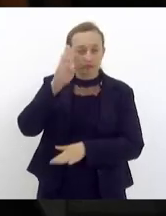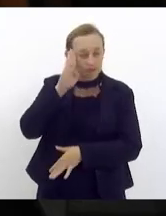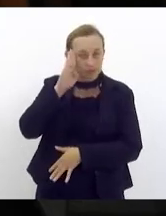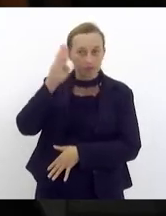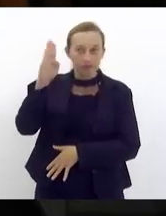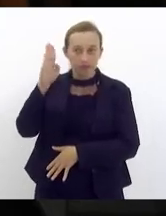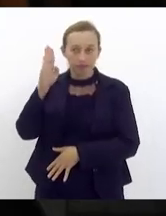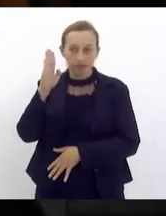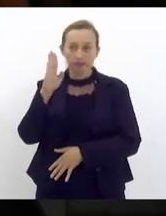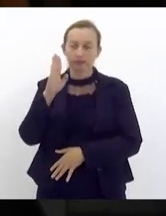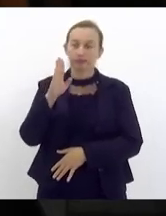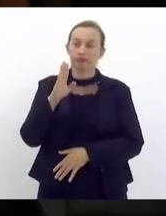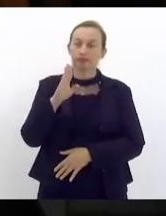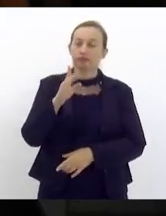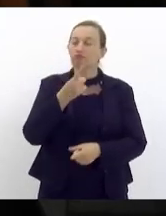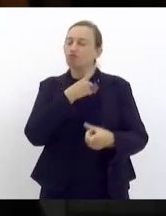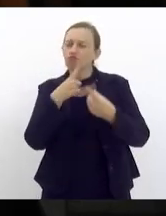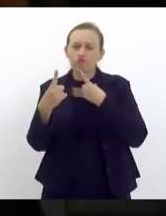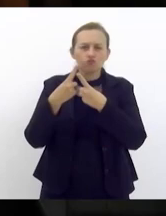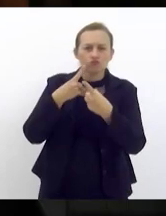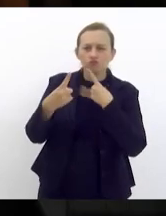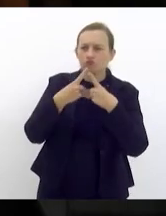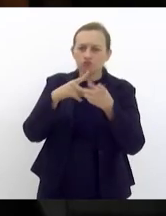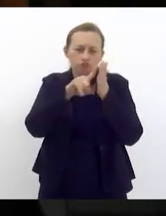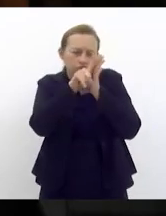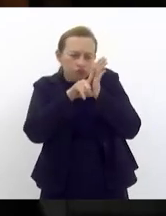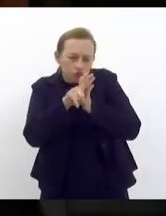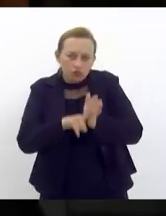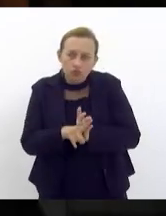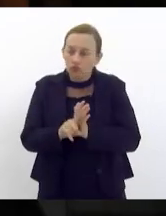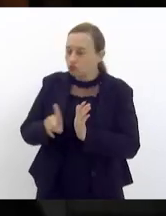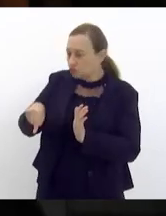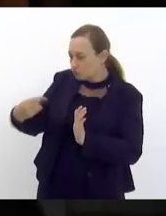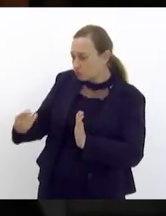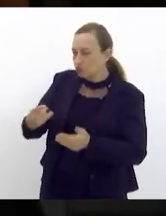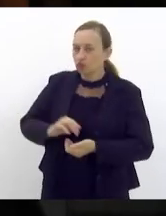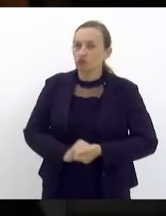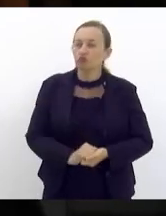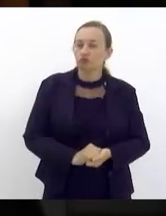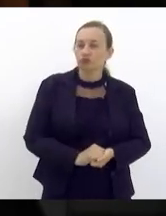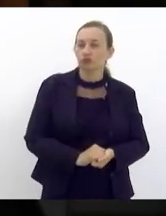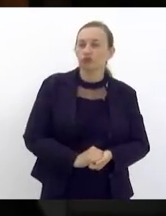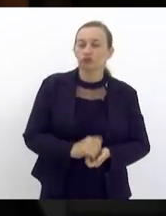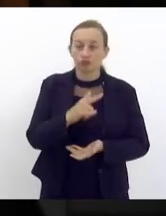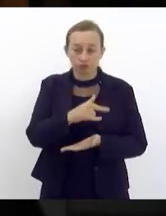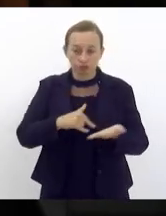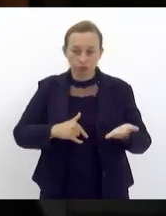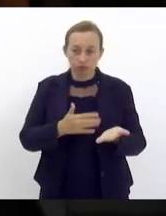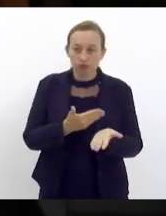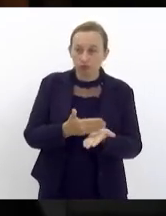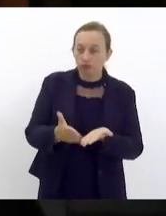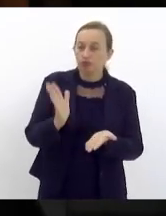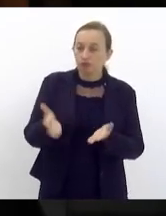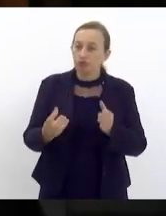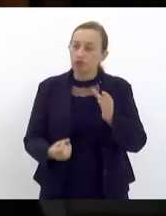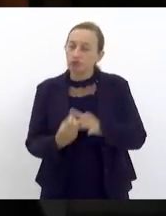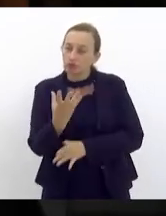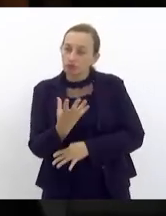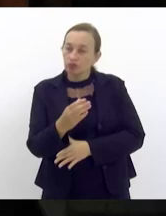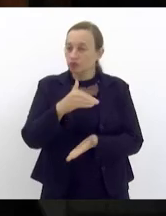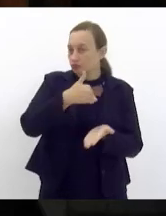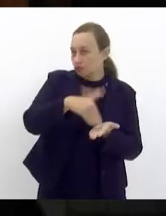em cima de discussões pesquisas etc o documento inicial já produzido pela